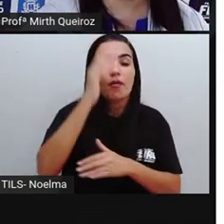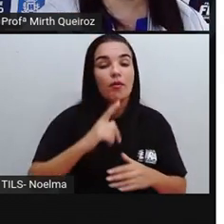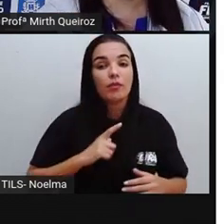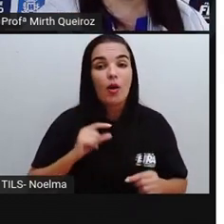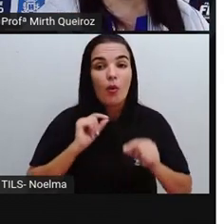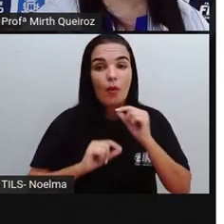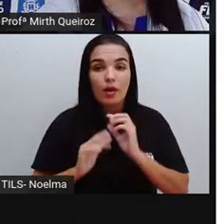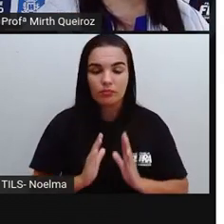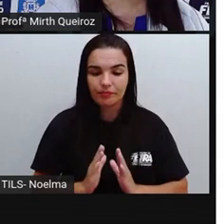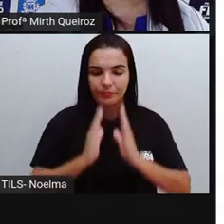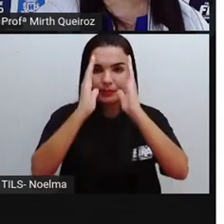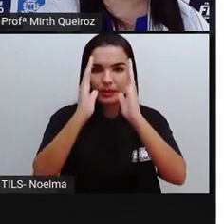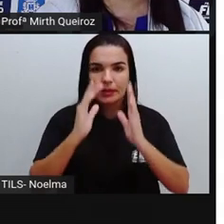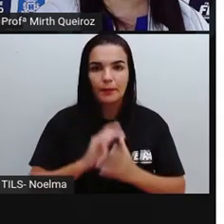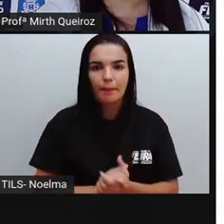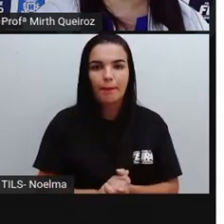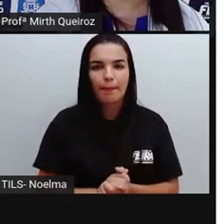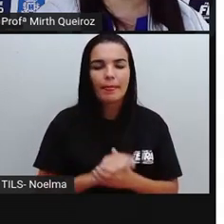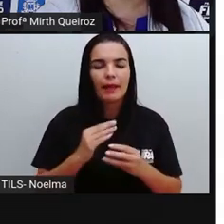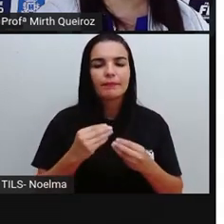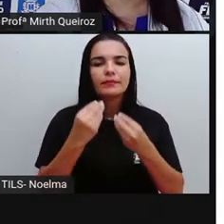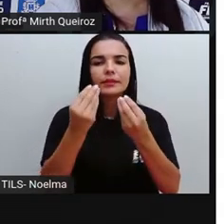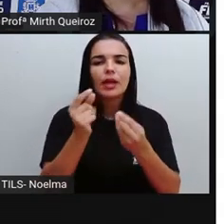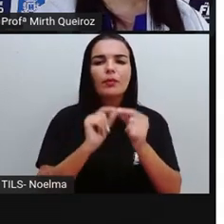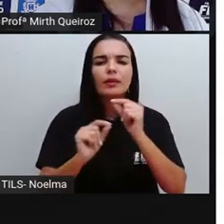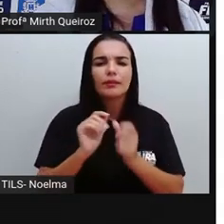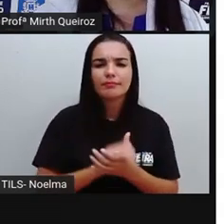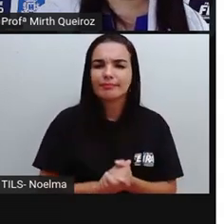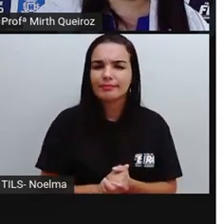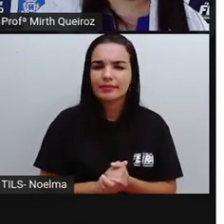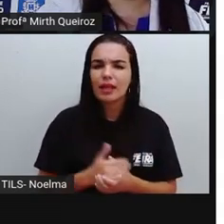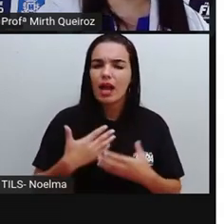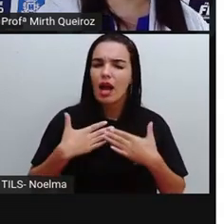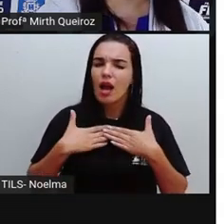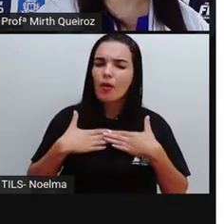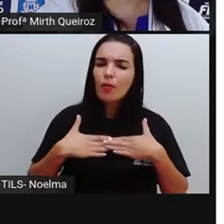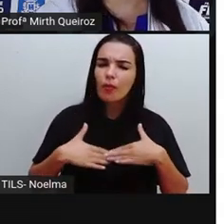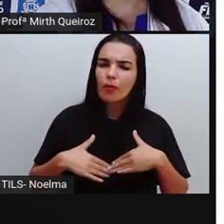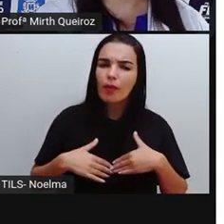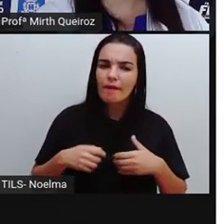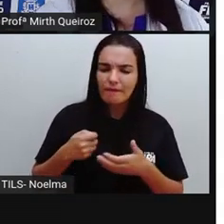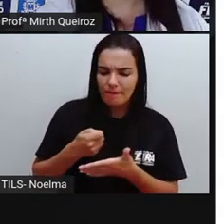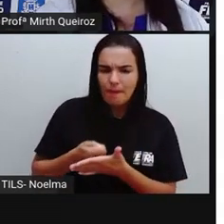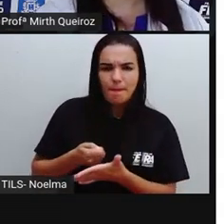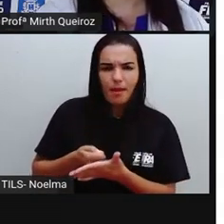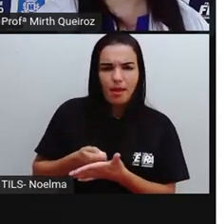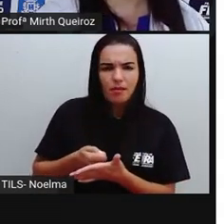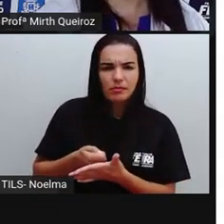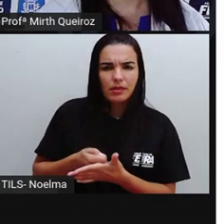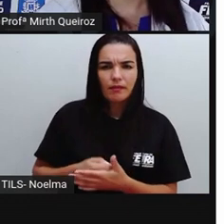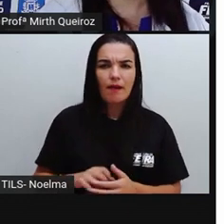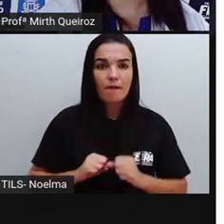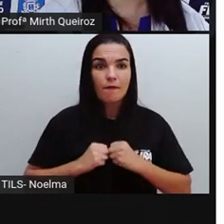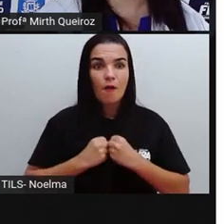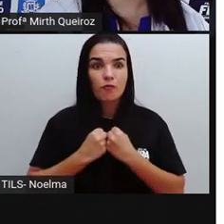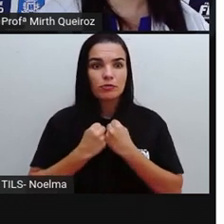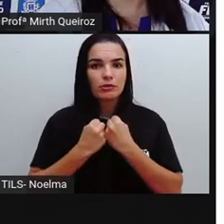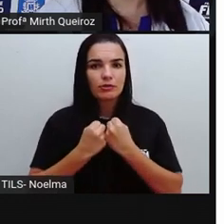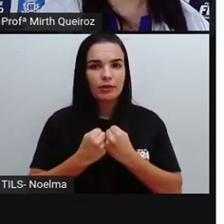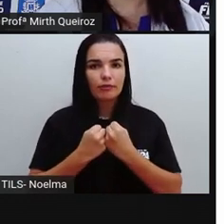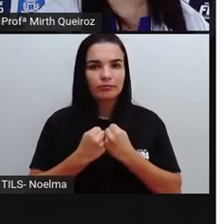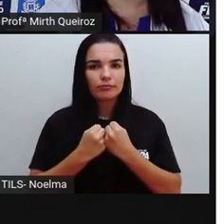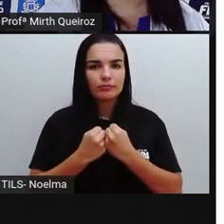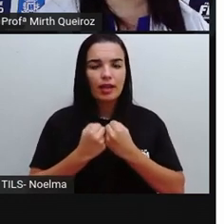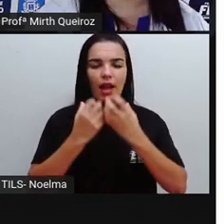Ela vai transmitir o quê? Dignidade, firmeza, força,